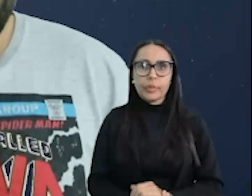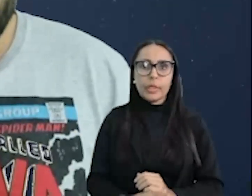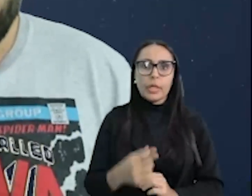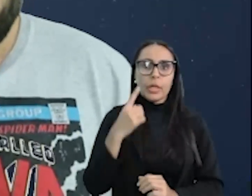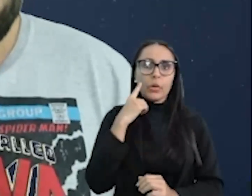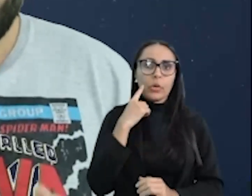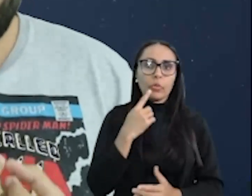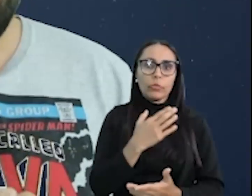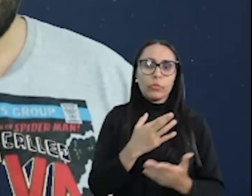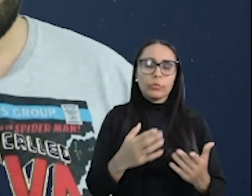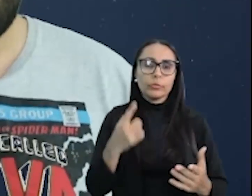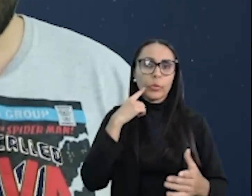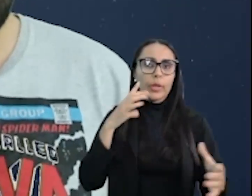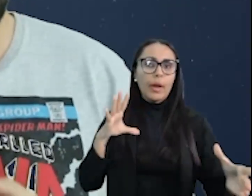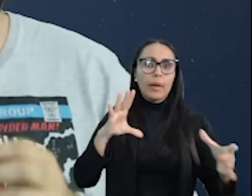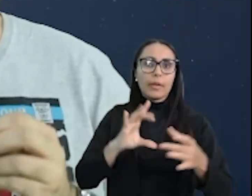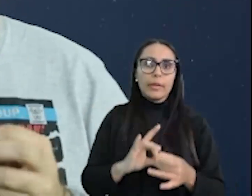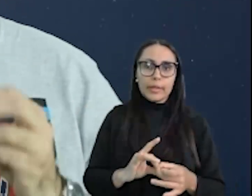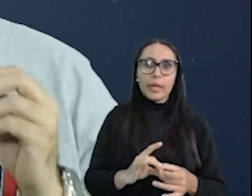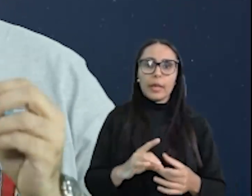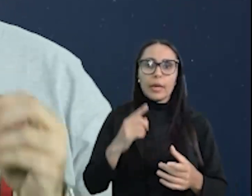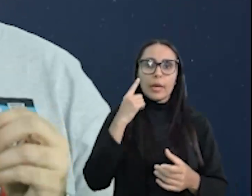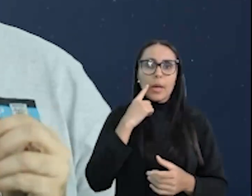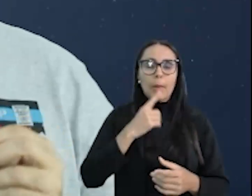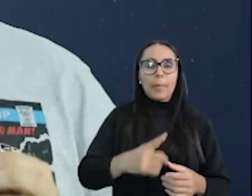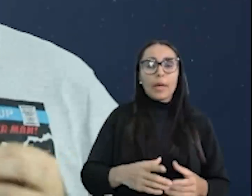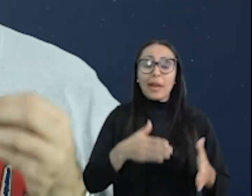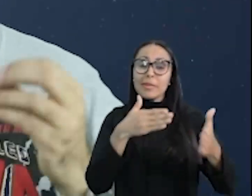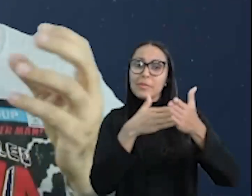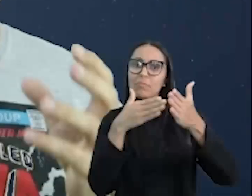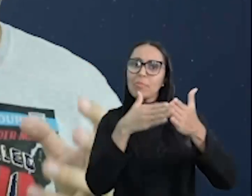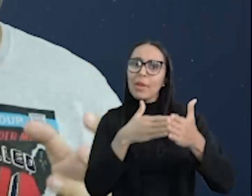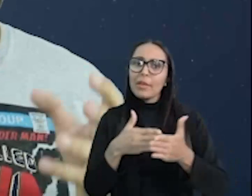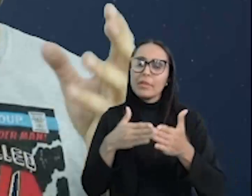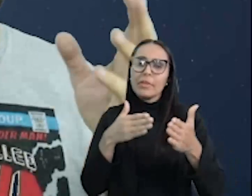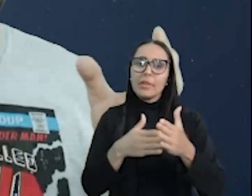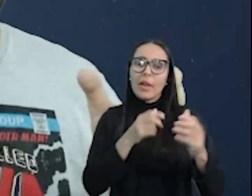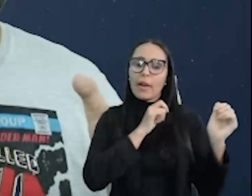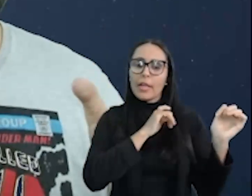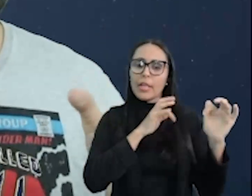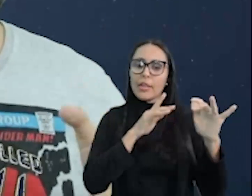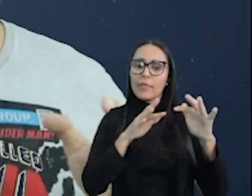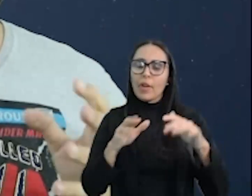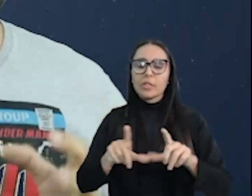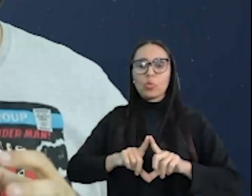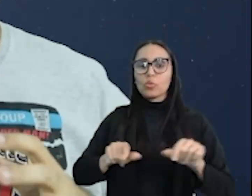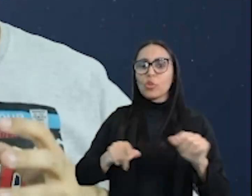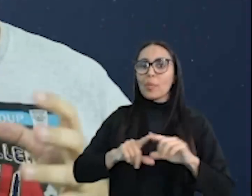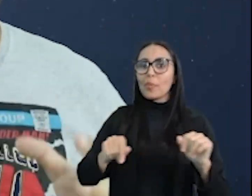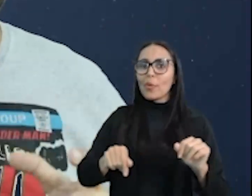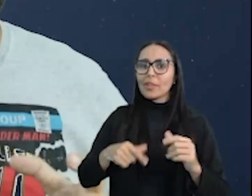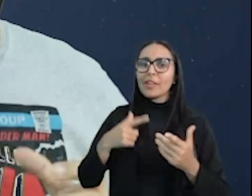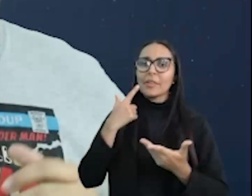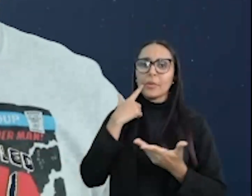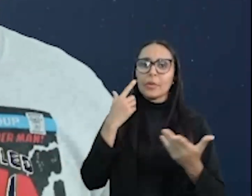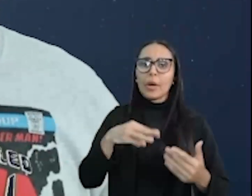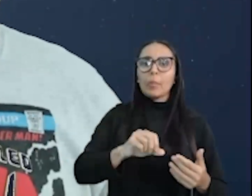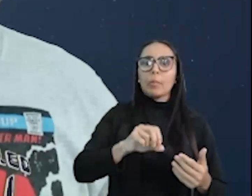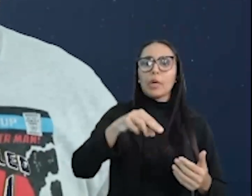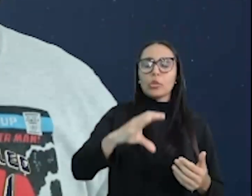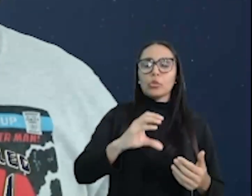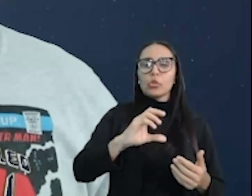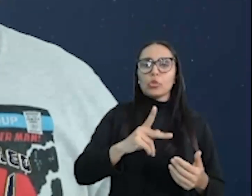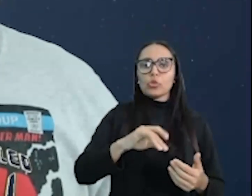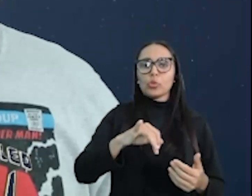impotência da Liga das Nações para impedir a invasão japonesa da Manchúria, em